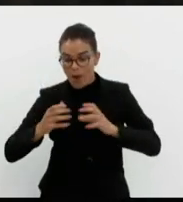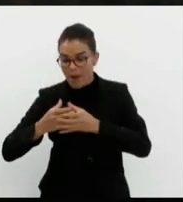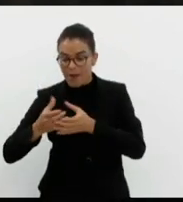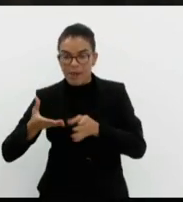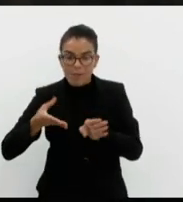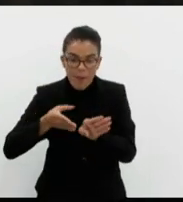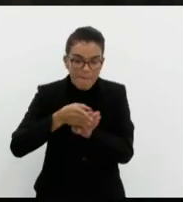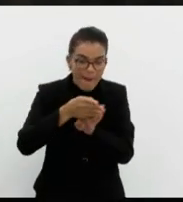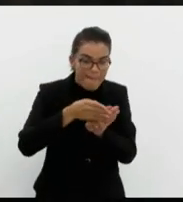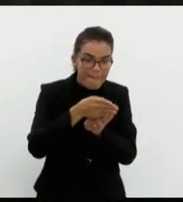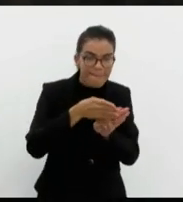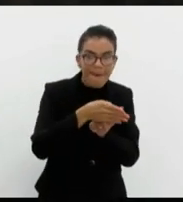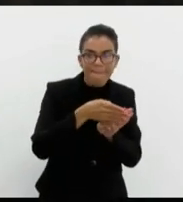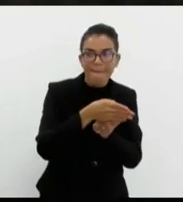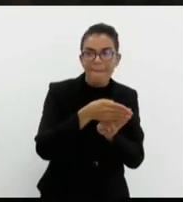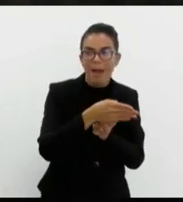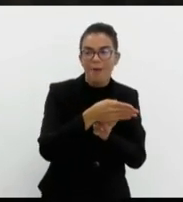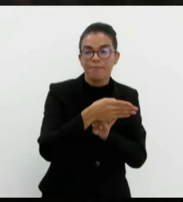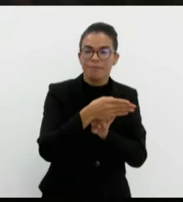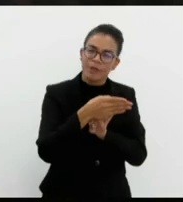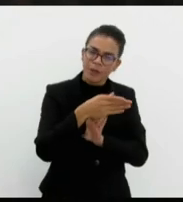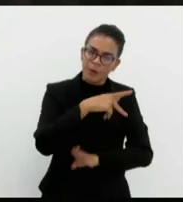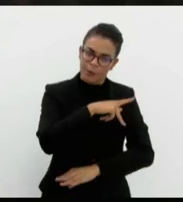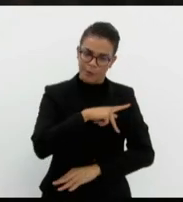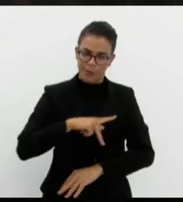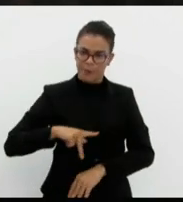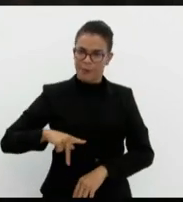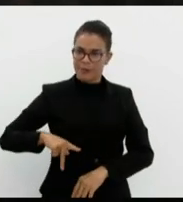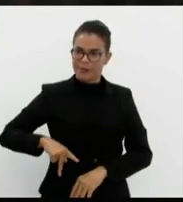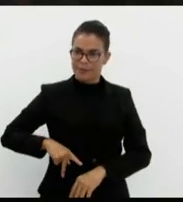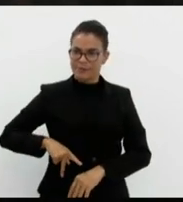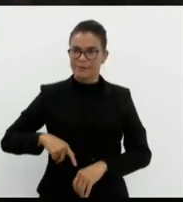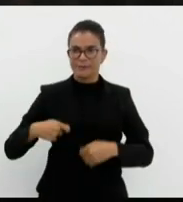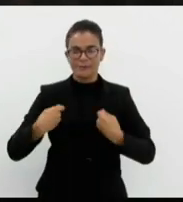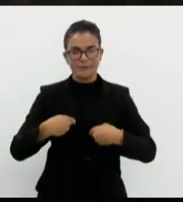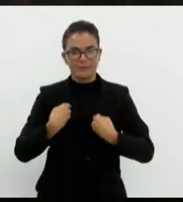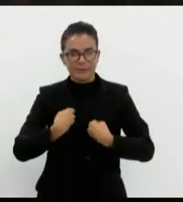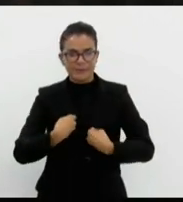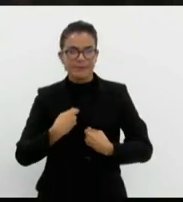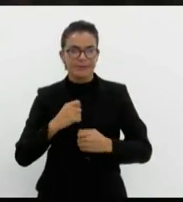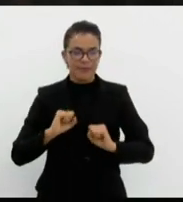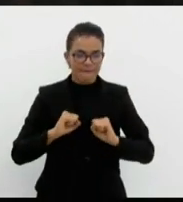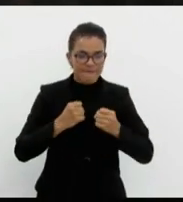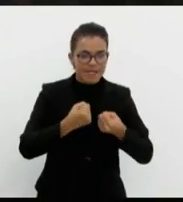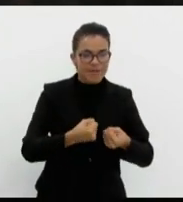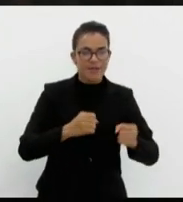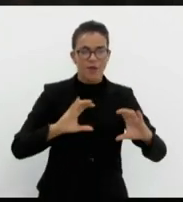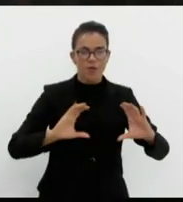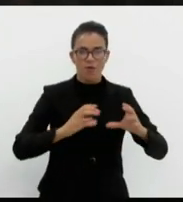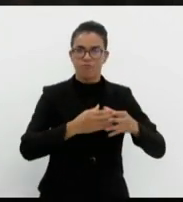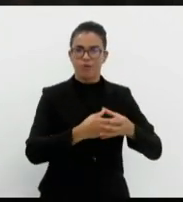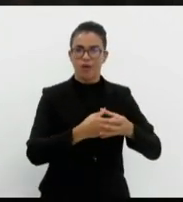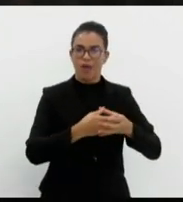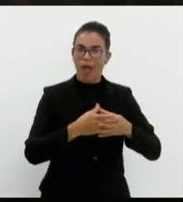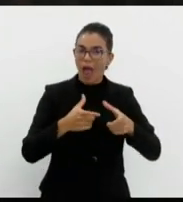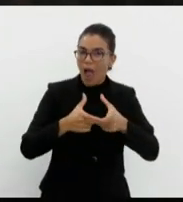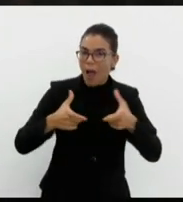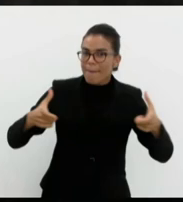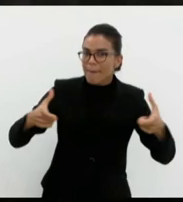alertar que o presidente tem que ser um estadista e esse país é formado por uma maioria de cristãos